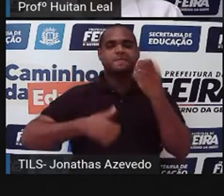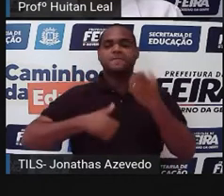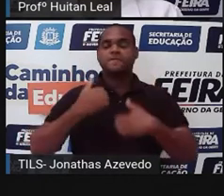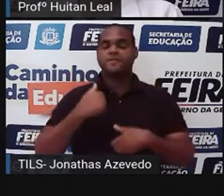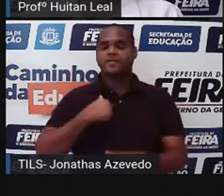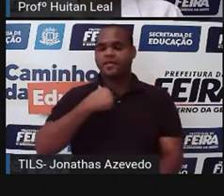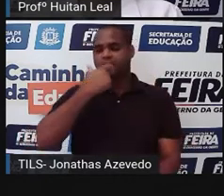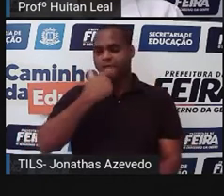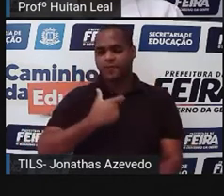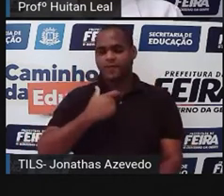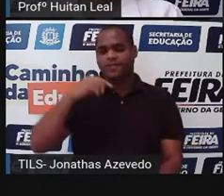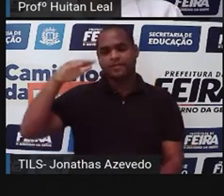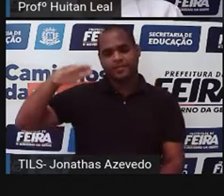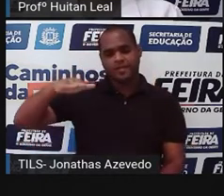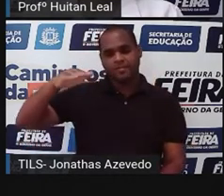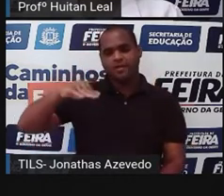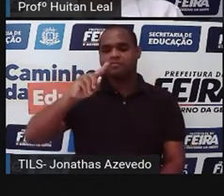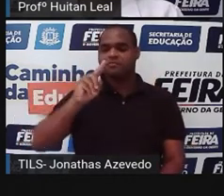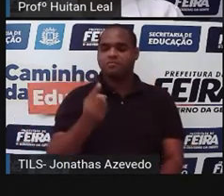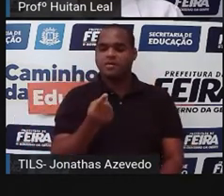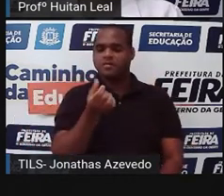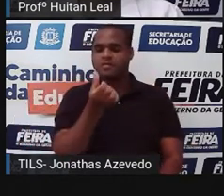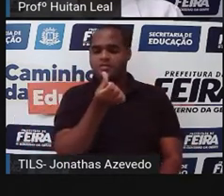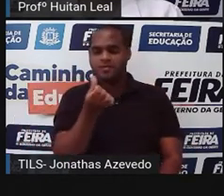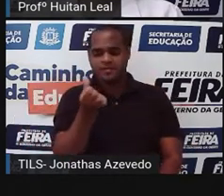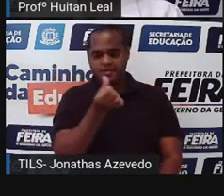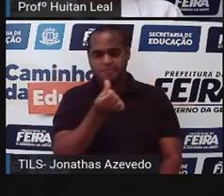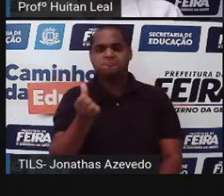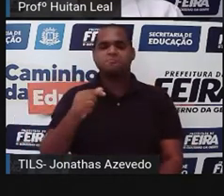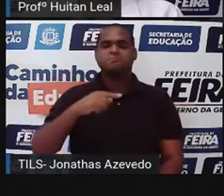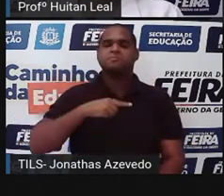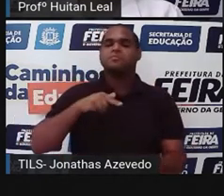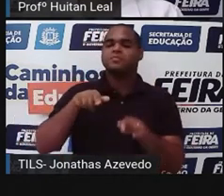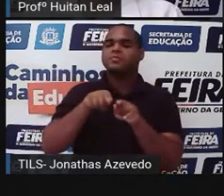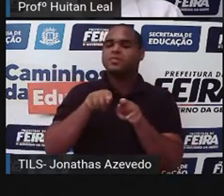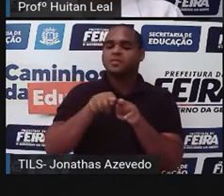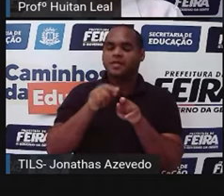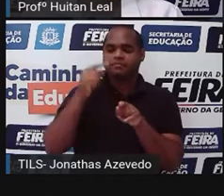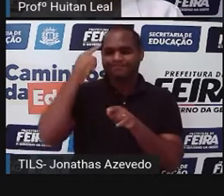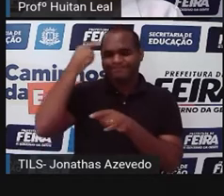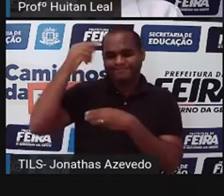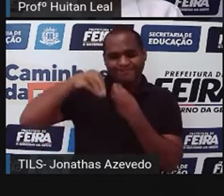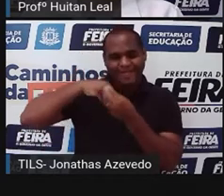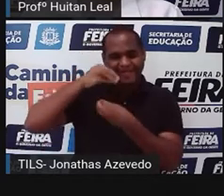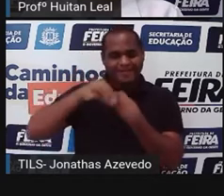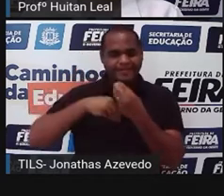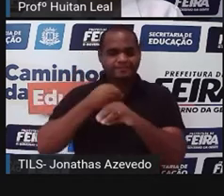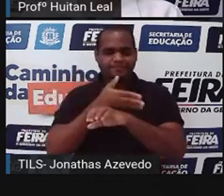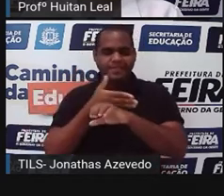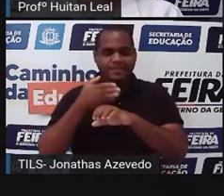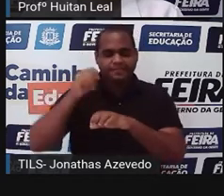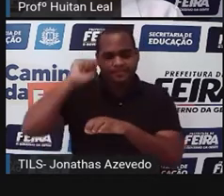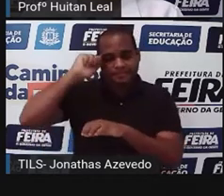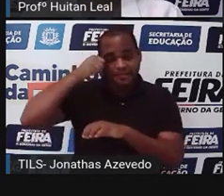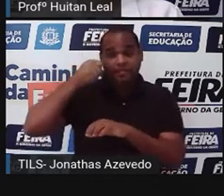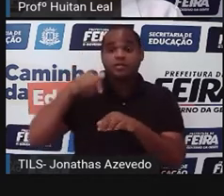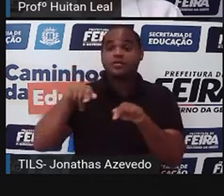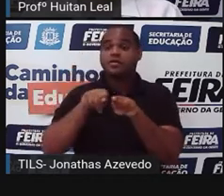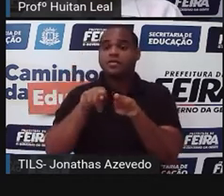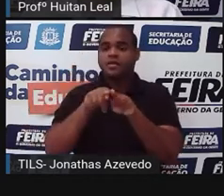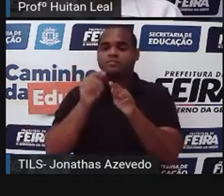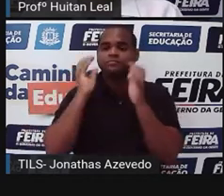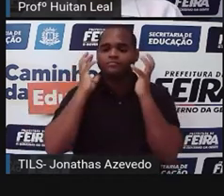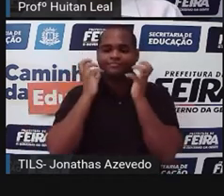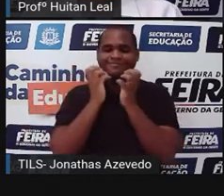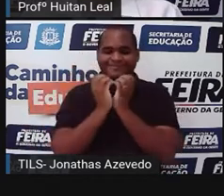uma pessoa de baixa estatura, sou afrodescendente de pele parda, meus cabelos e barbas crespos e